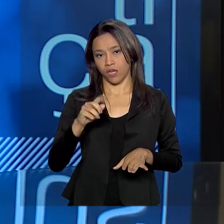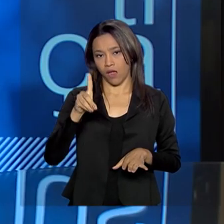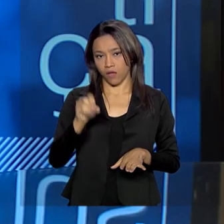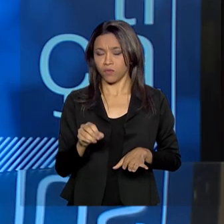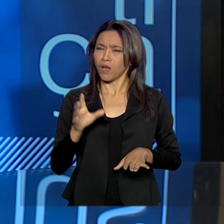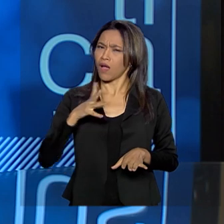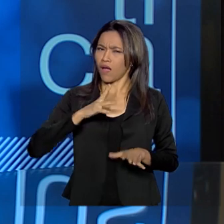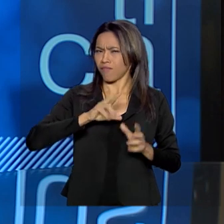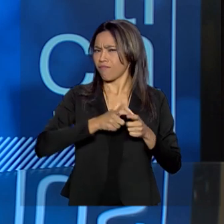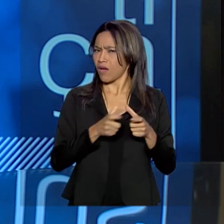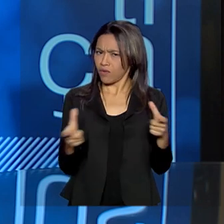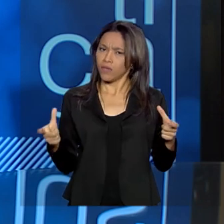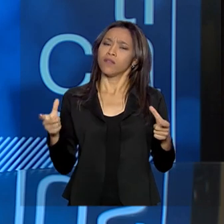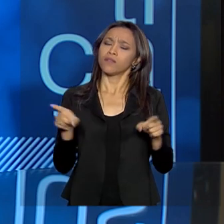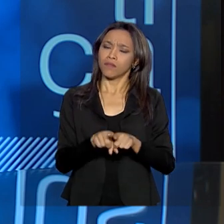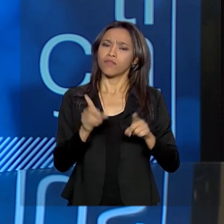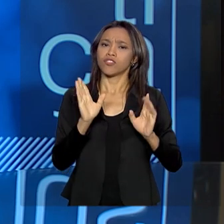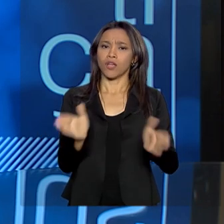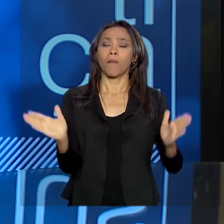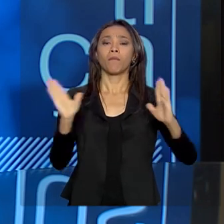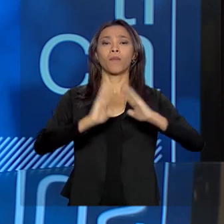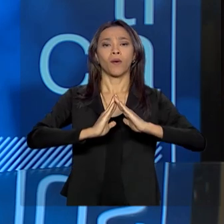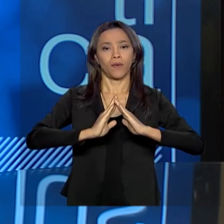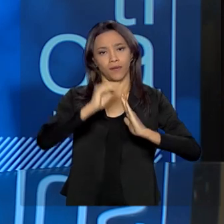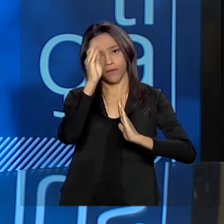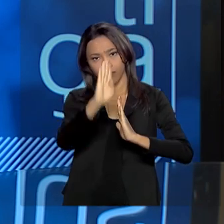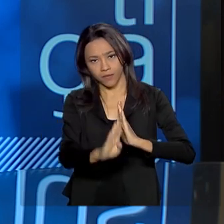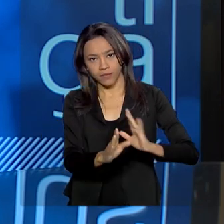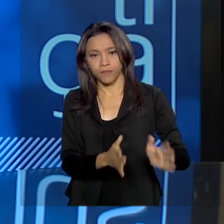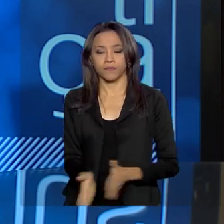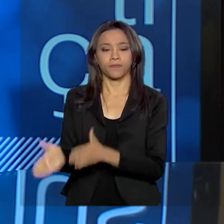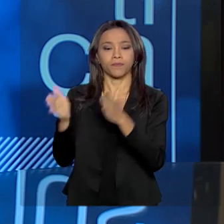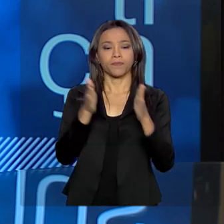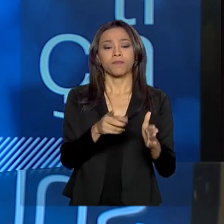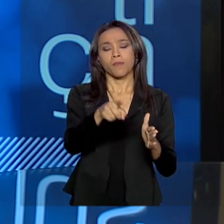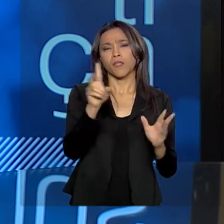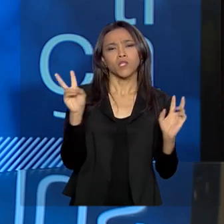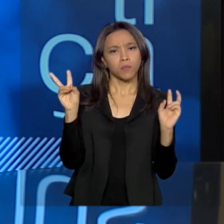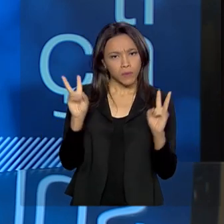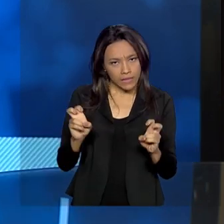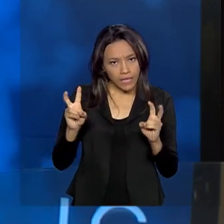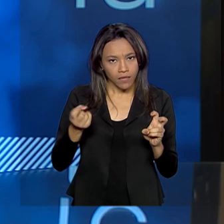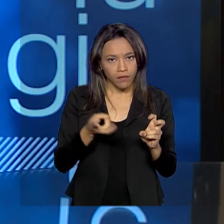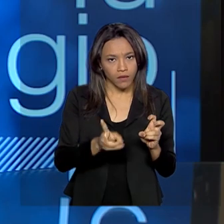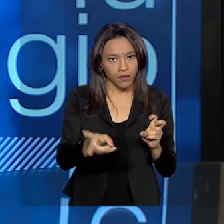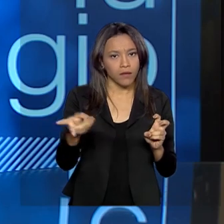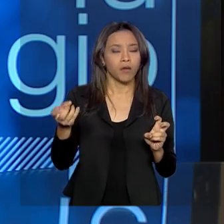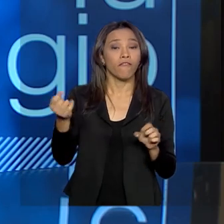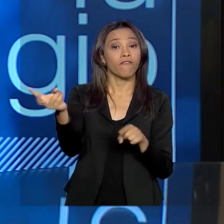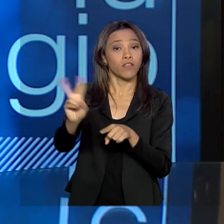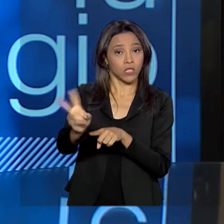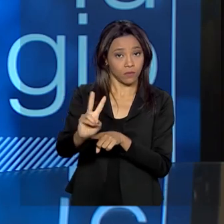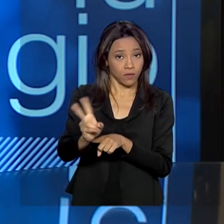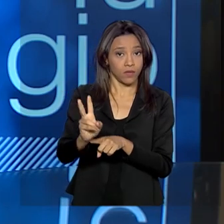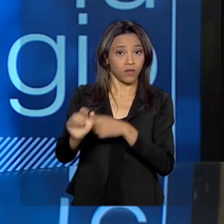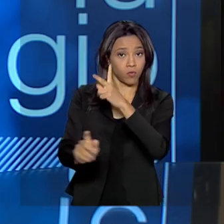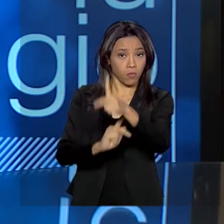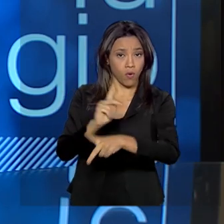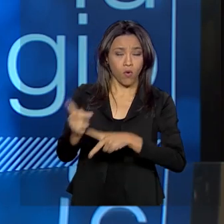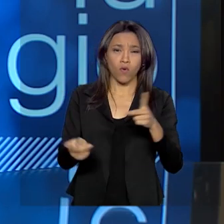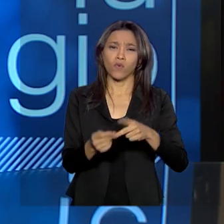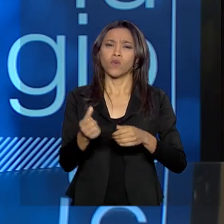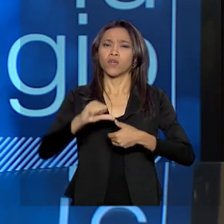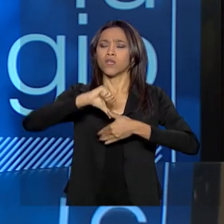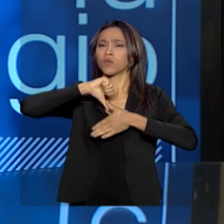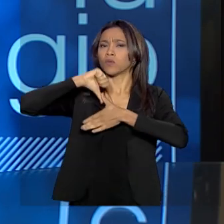tem aqui a situação de residente no país. Falando na questão dos venezuelanos, que é essa questão urgente que vários países sul-americanos